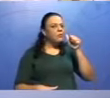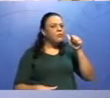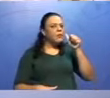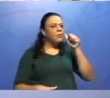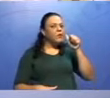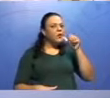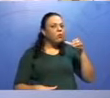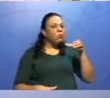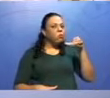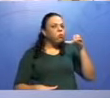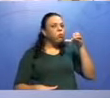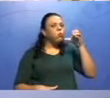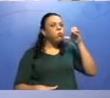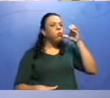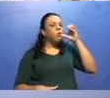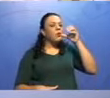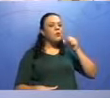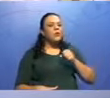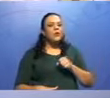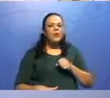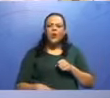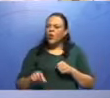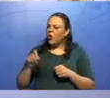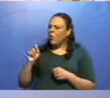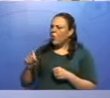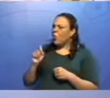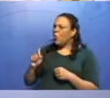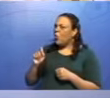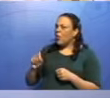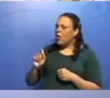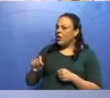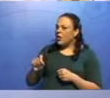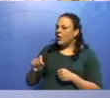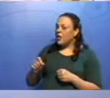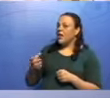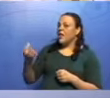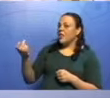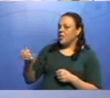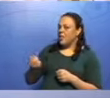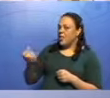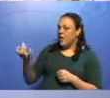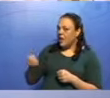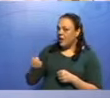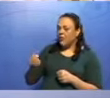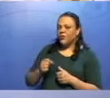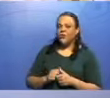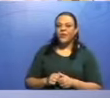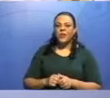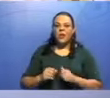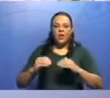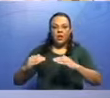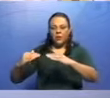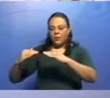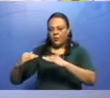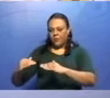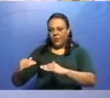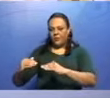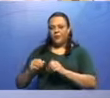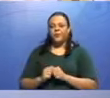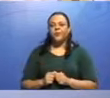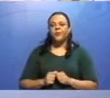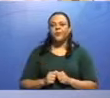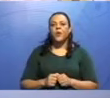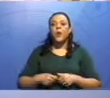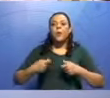porque se eu falar, as crianças tomaram, vai falar, ah, professora, tomaram o quê? Quem toma, toma alguma coisa. Então, nessa frase de baixo,